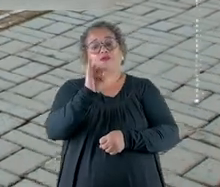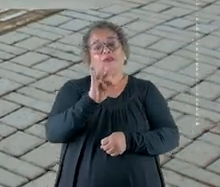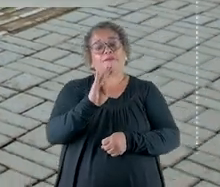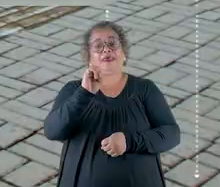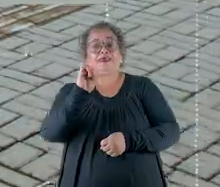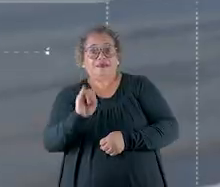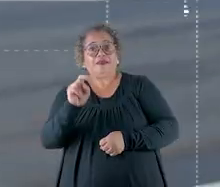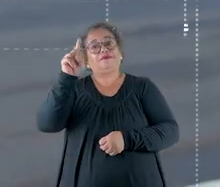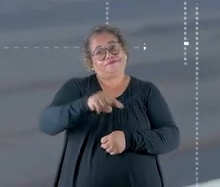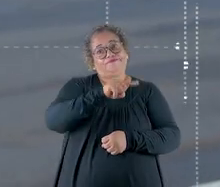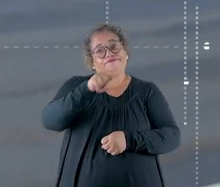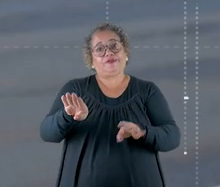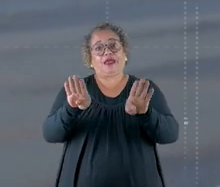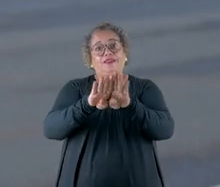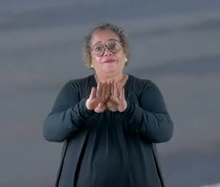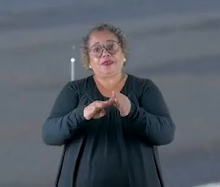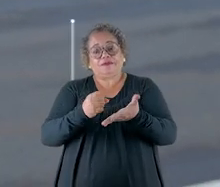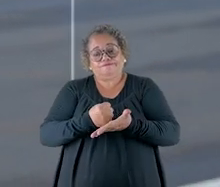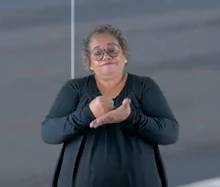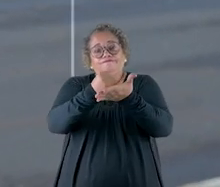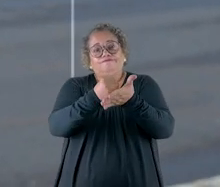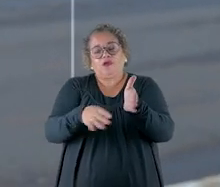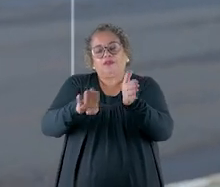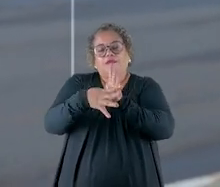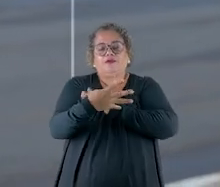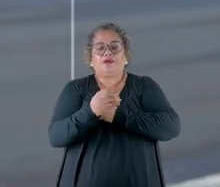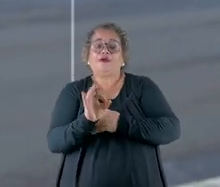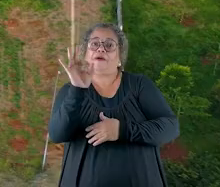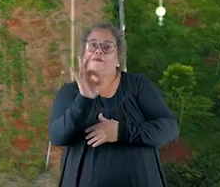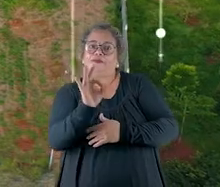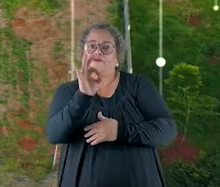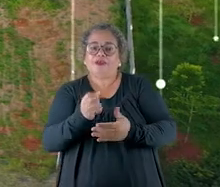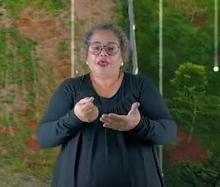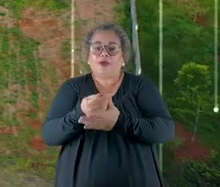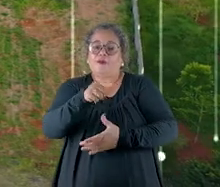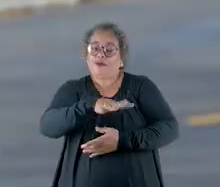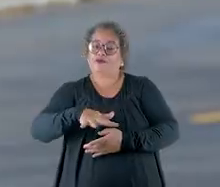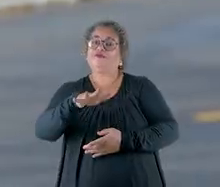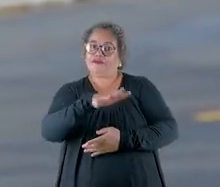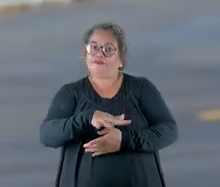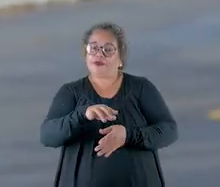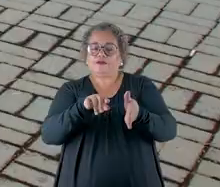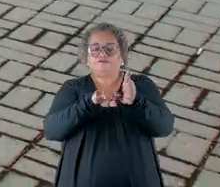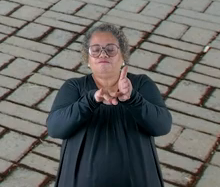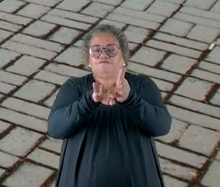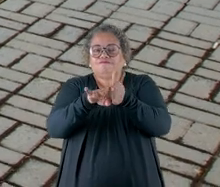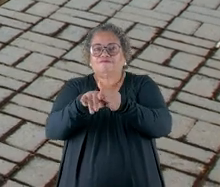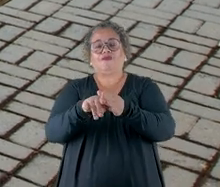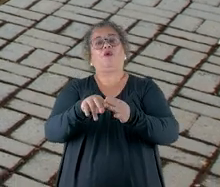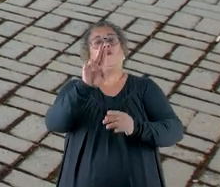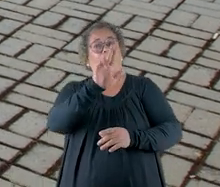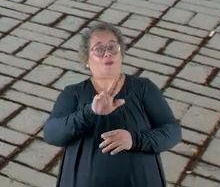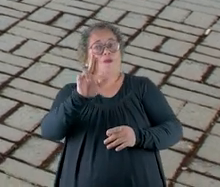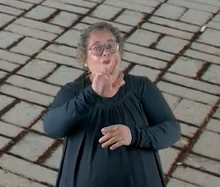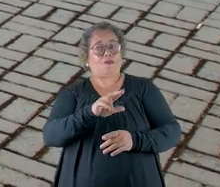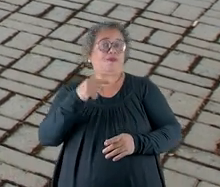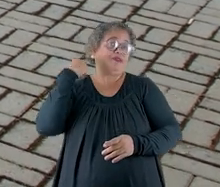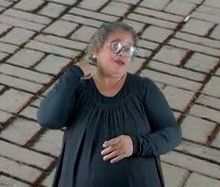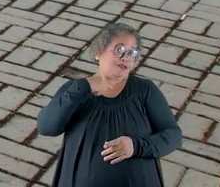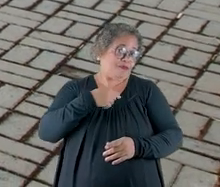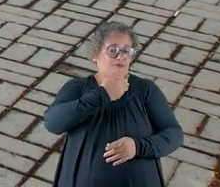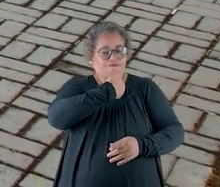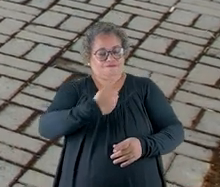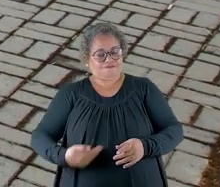pagamento de TBI. E mais, subsídio de até 40% pra compra da área. Acesse aí uberlandia.mg